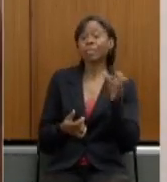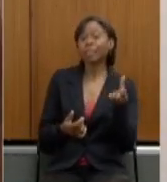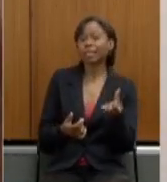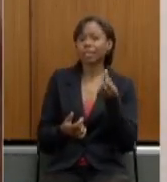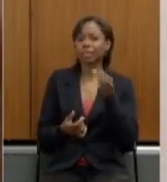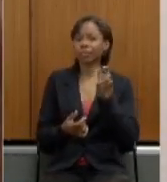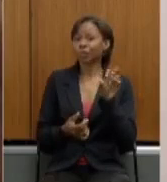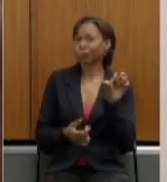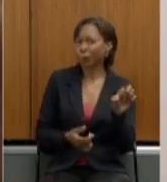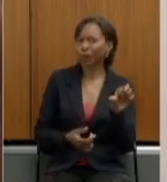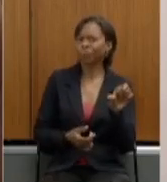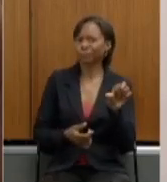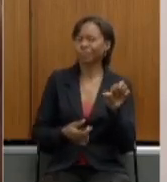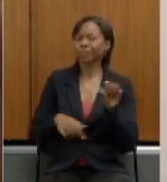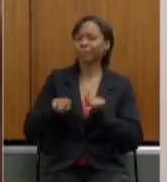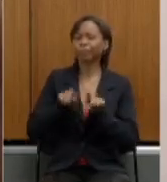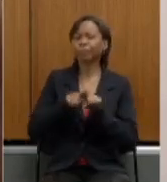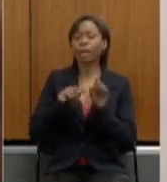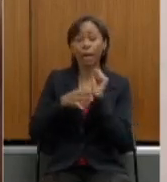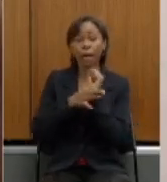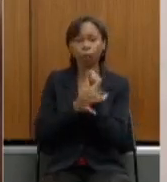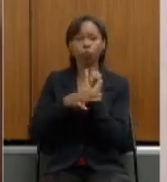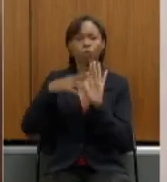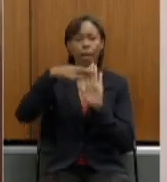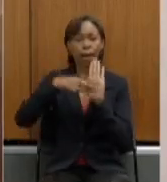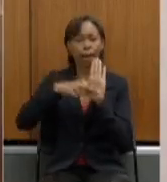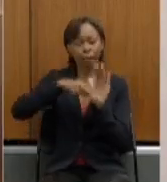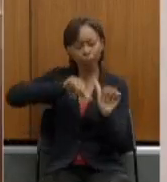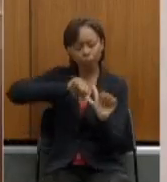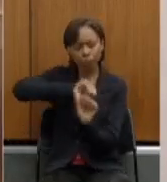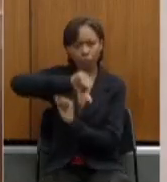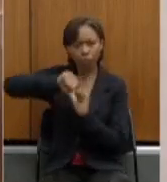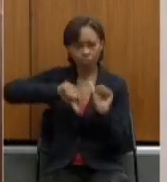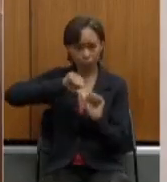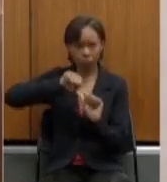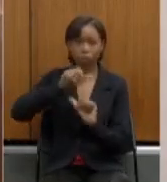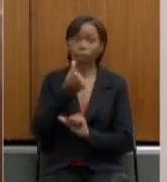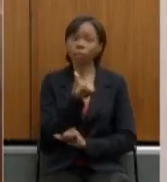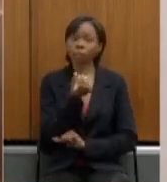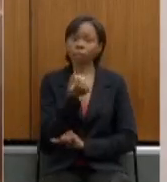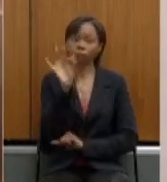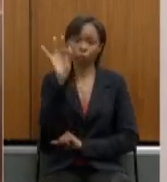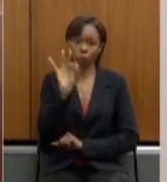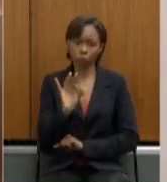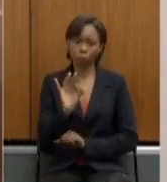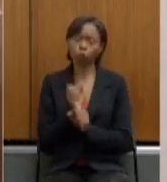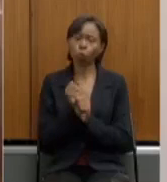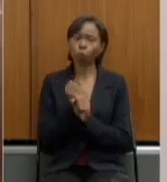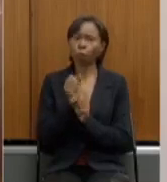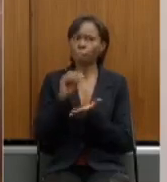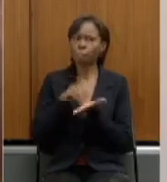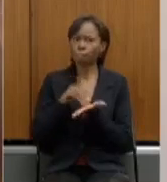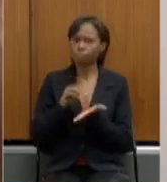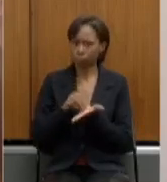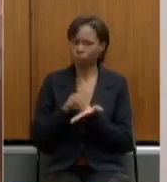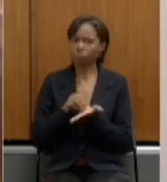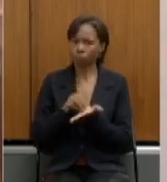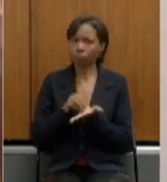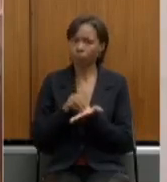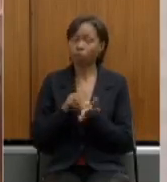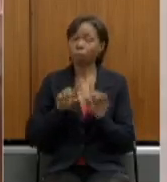regra de transição 60% do tempo que faltava mas fez uma